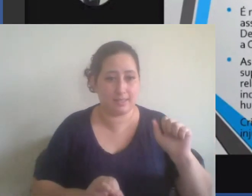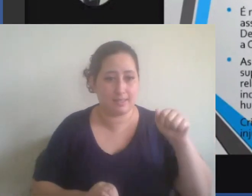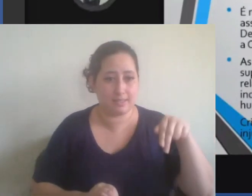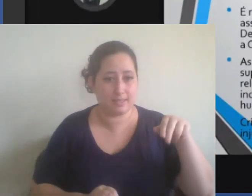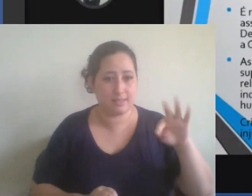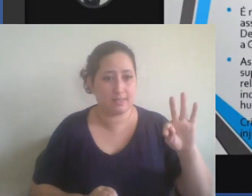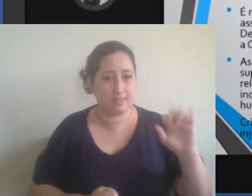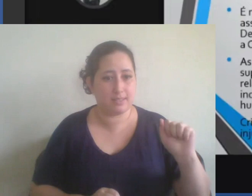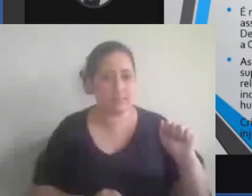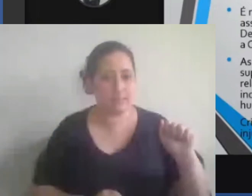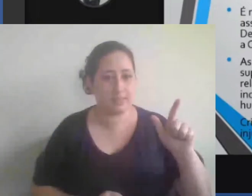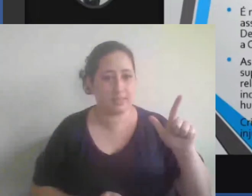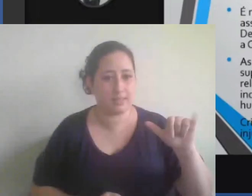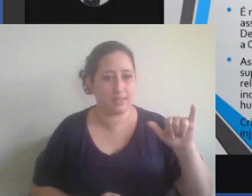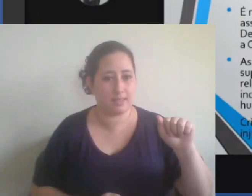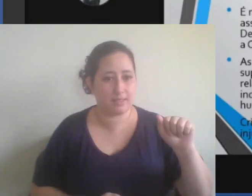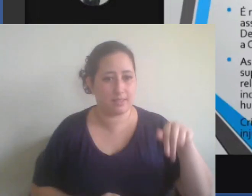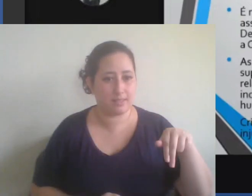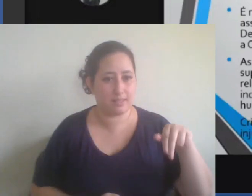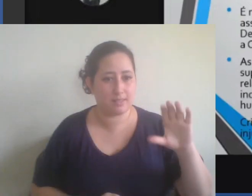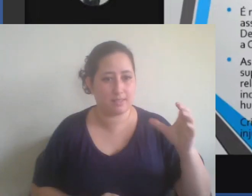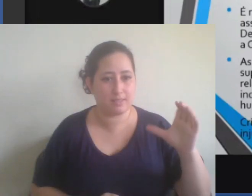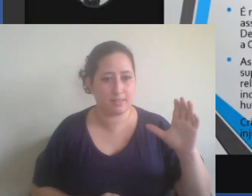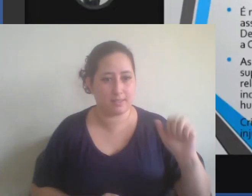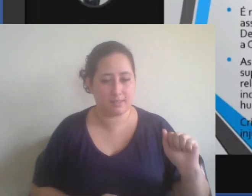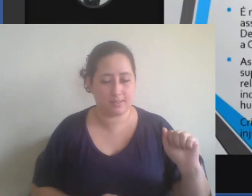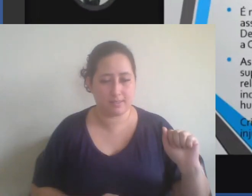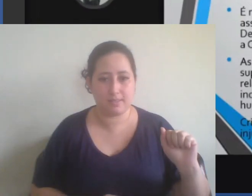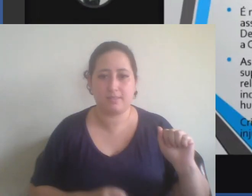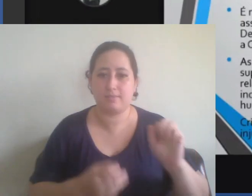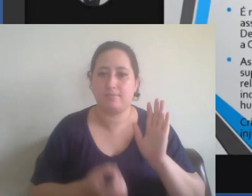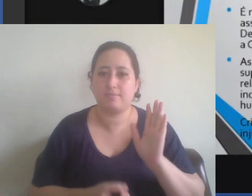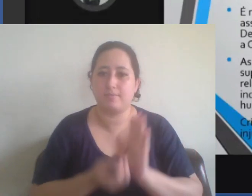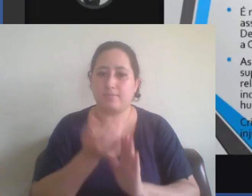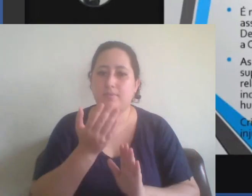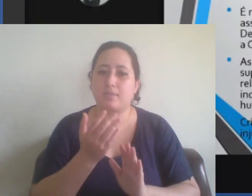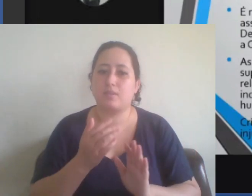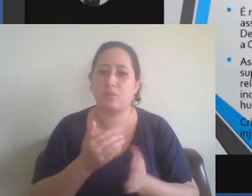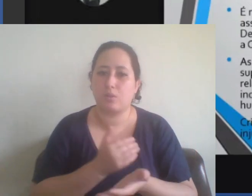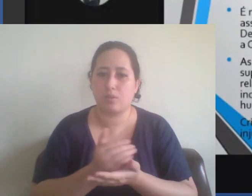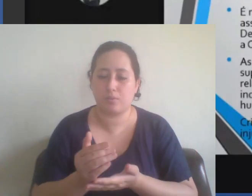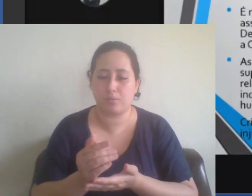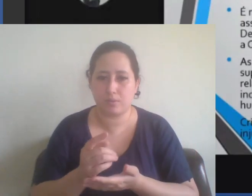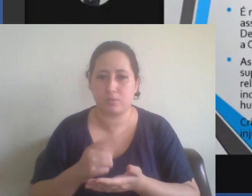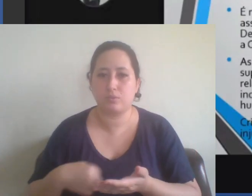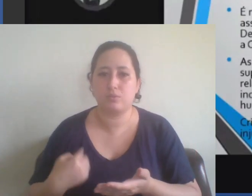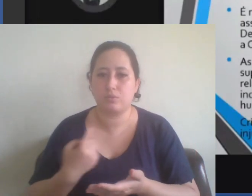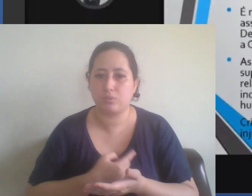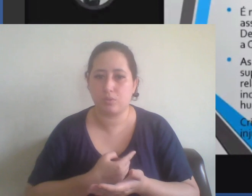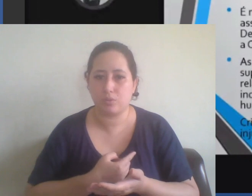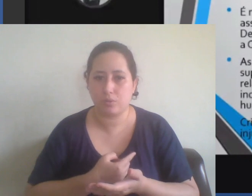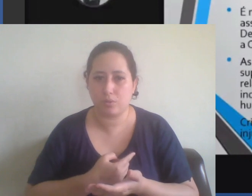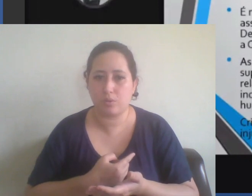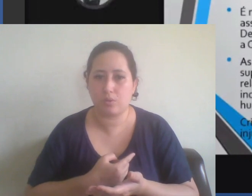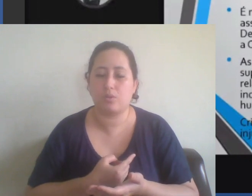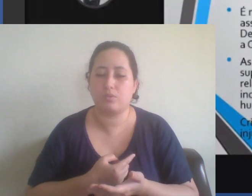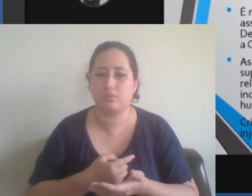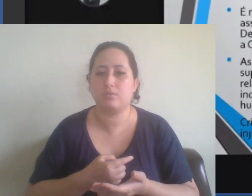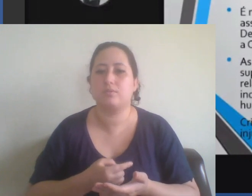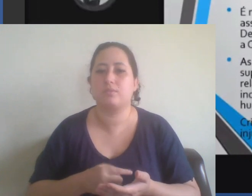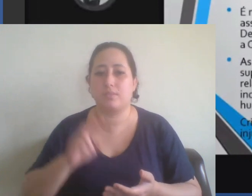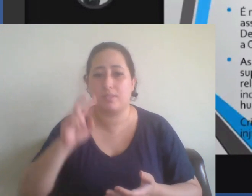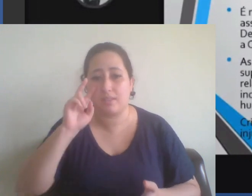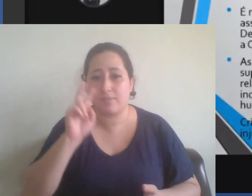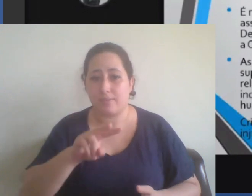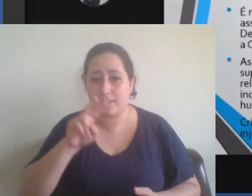Daí vai se originar aquilo que nós ou várias vezes vemos